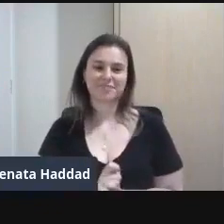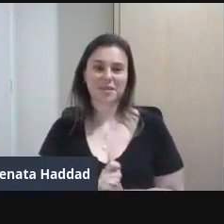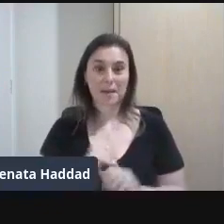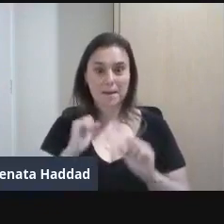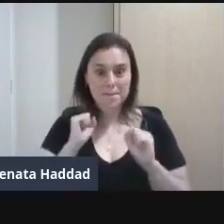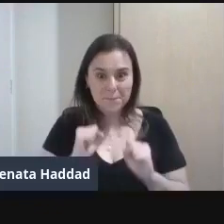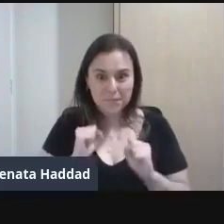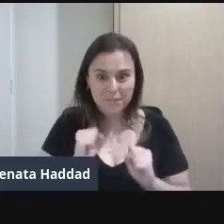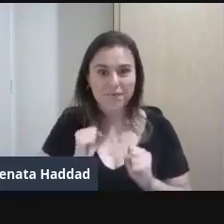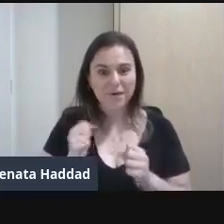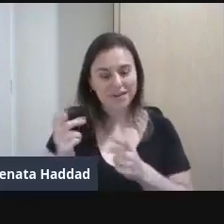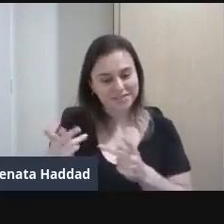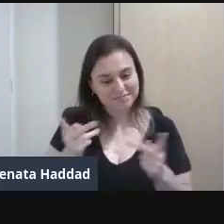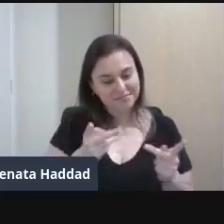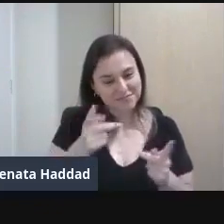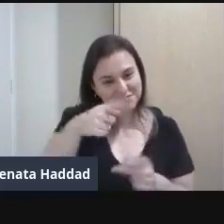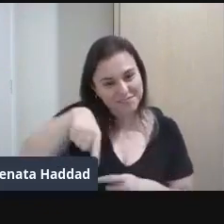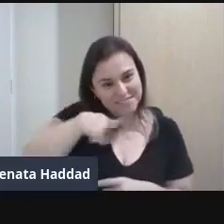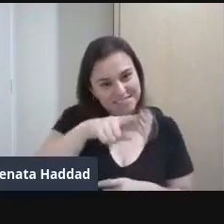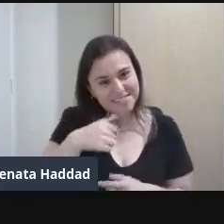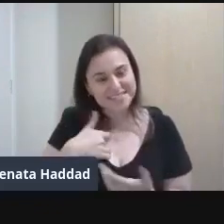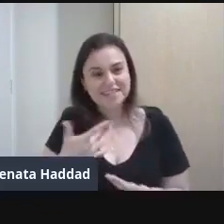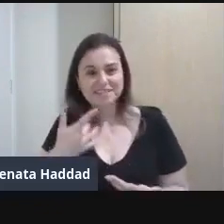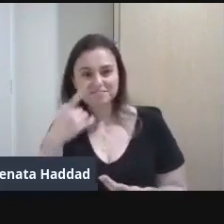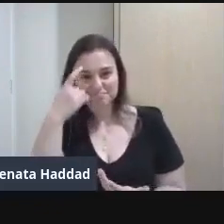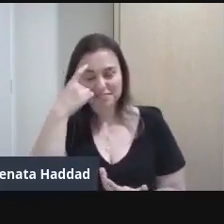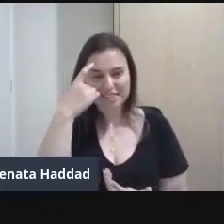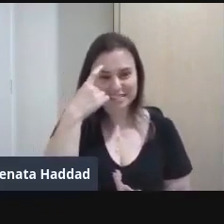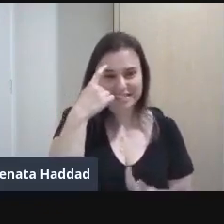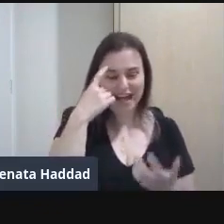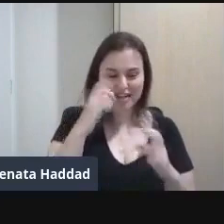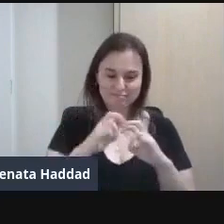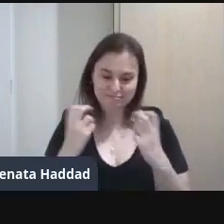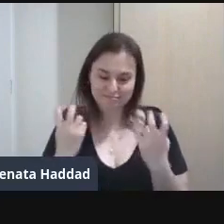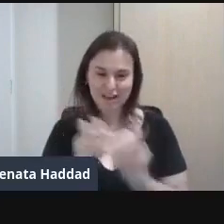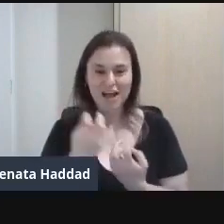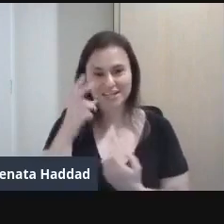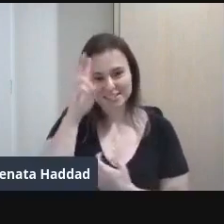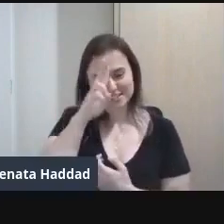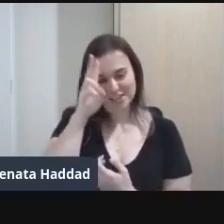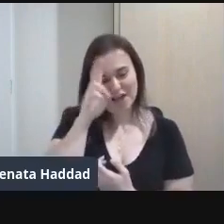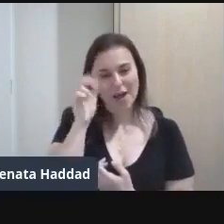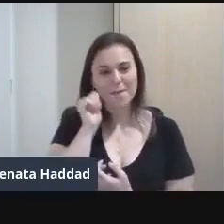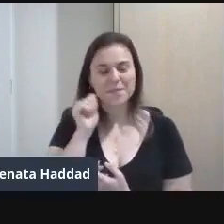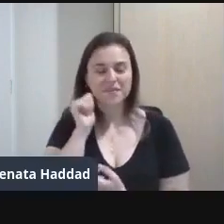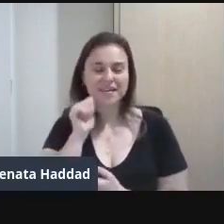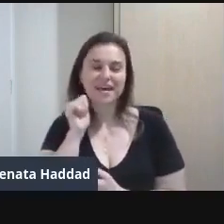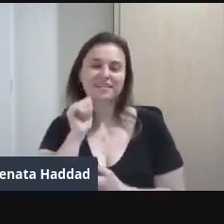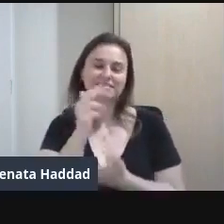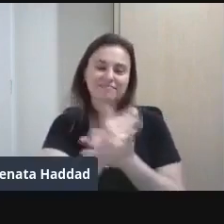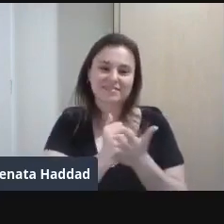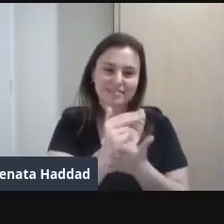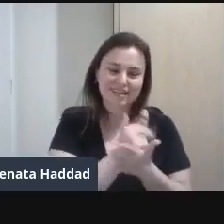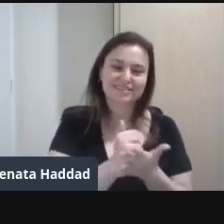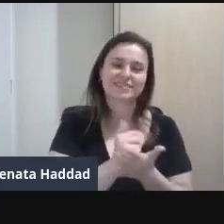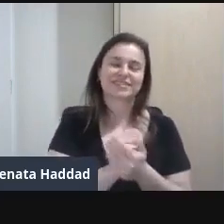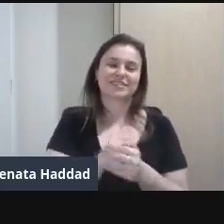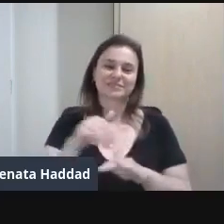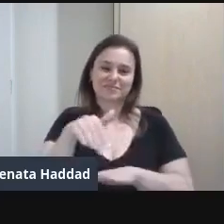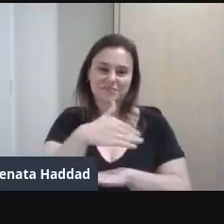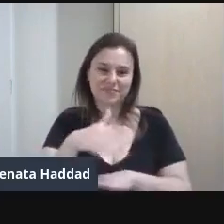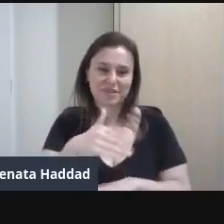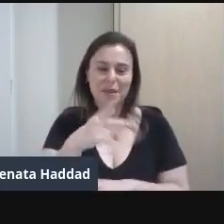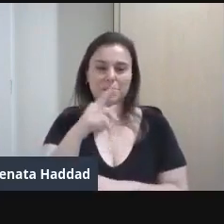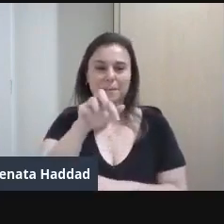Doutorado Quem sabe Quem uma roda de histórias Não é Com mulheres artistas É na rua Piris da Mota 838 Próximo ao